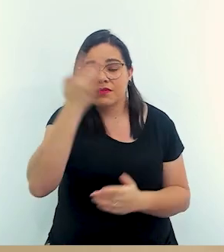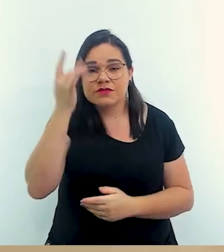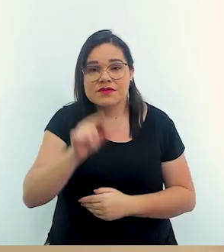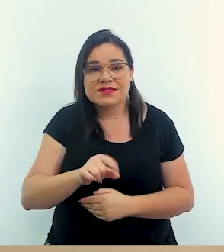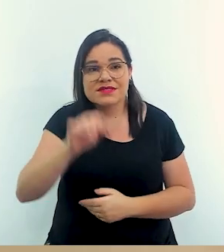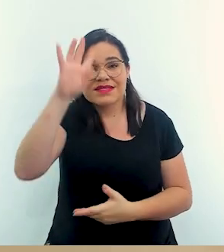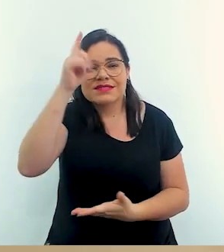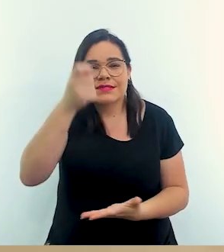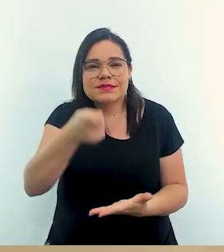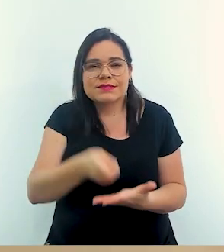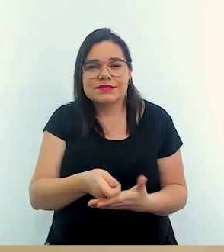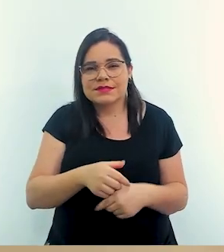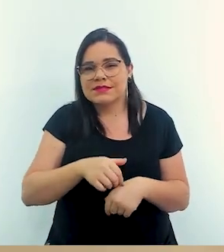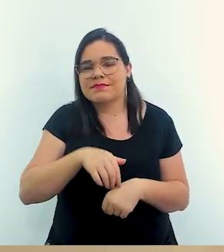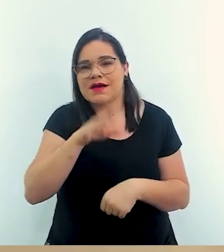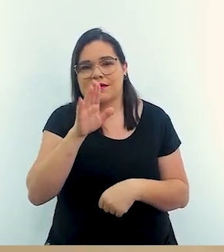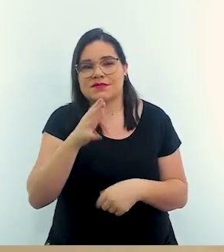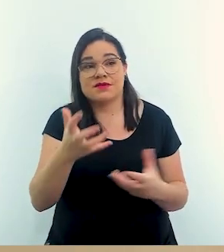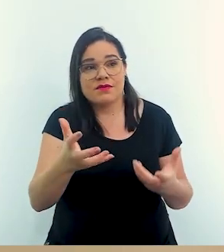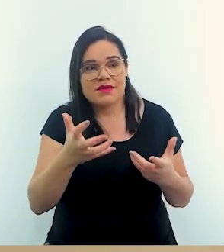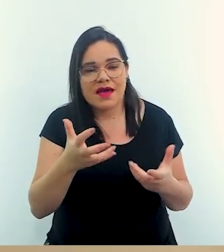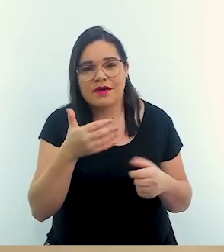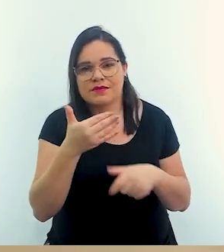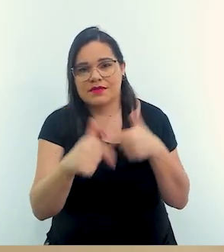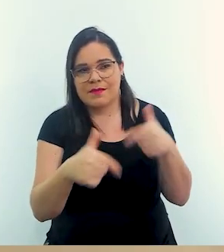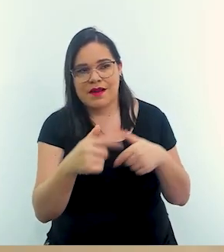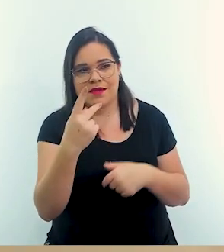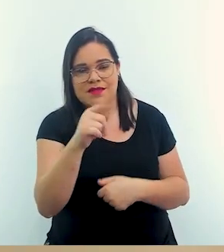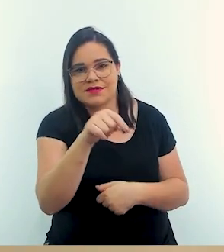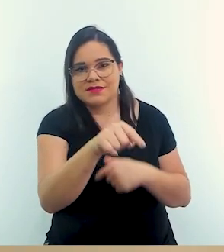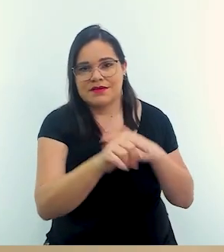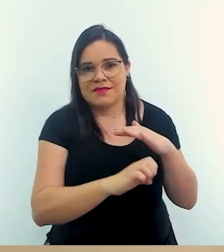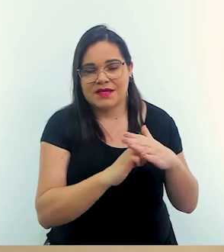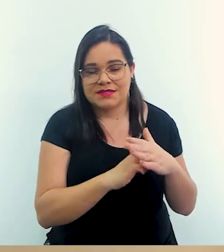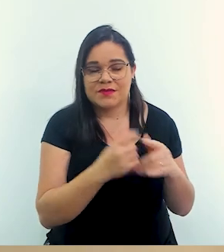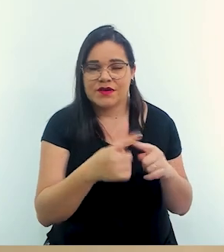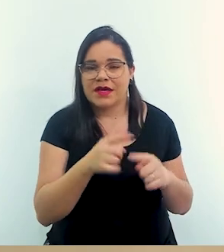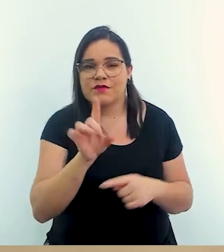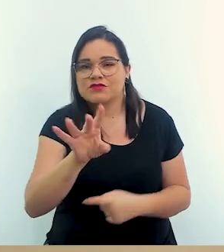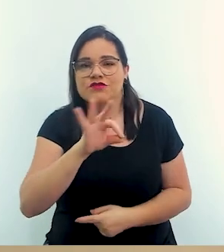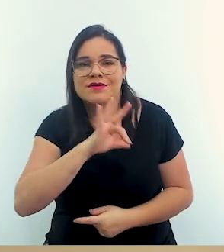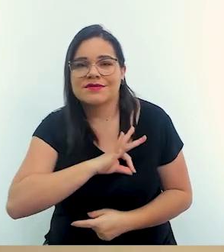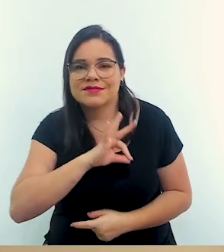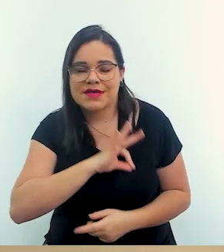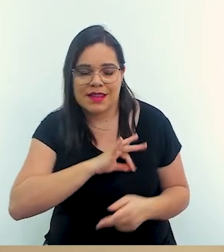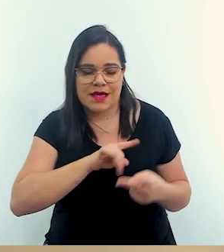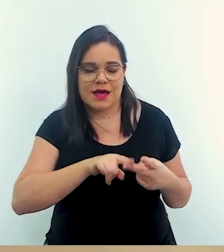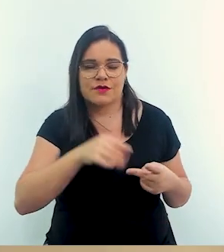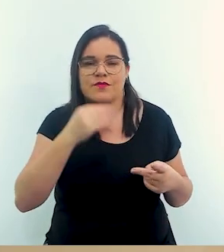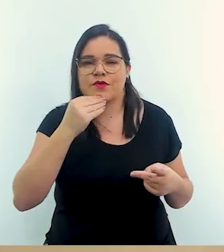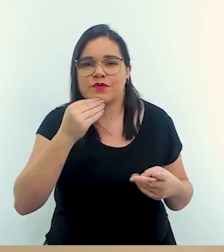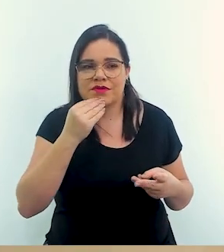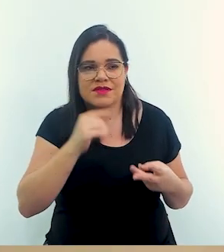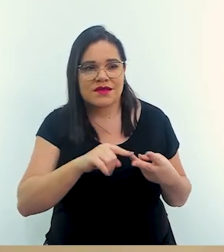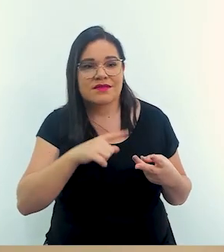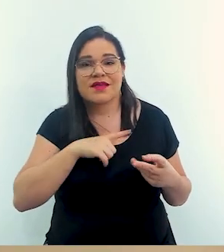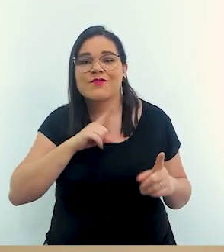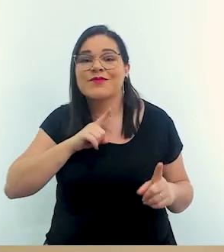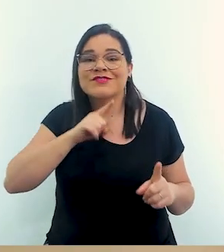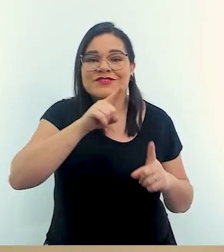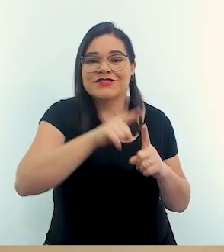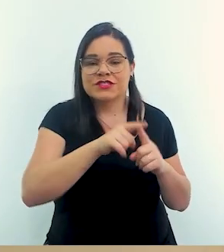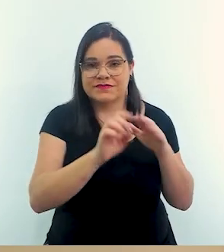decidem mais estar numa empresa X ou Y quando além da remuneração além das oportunidades existe